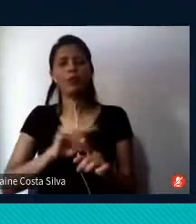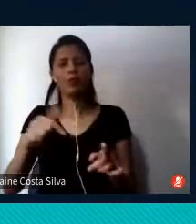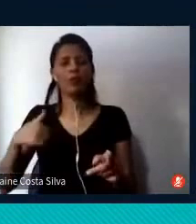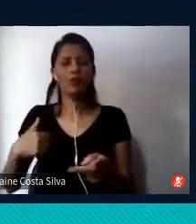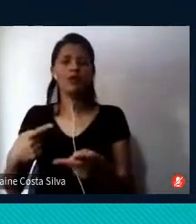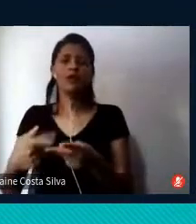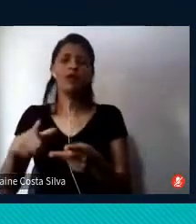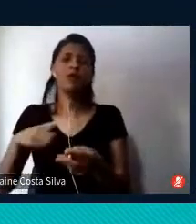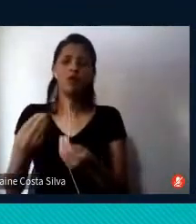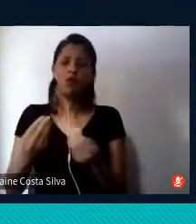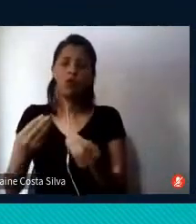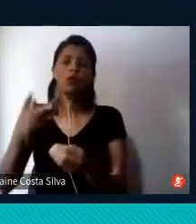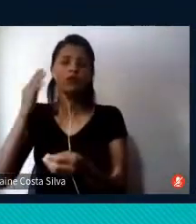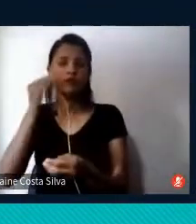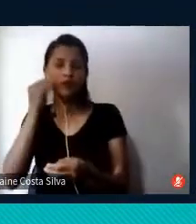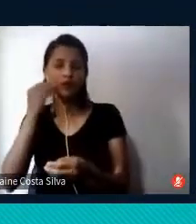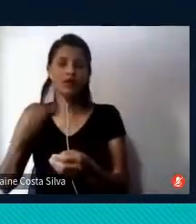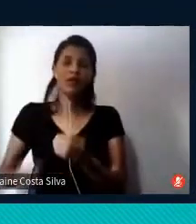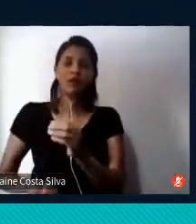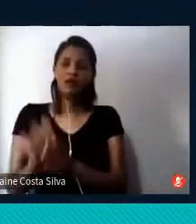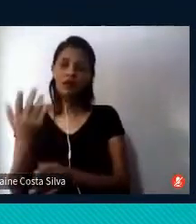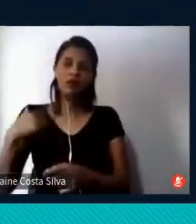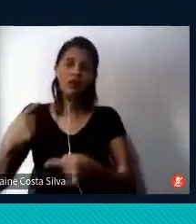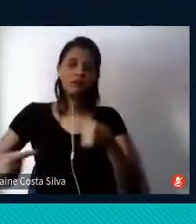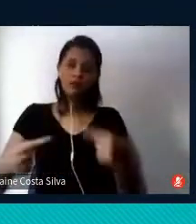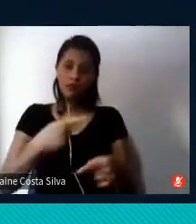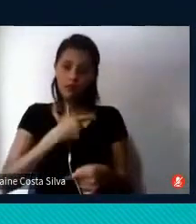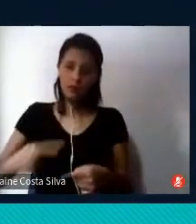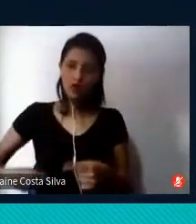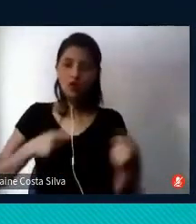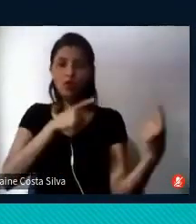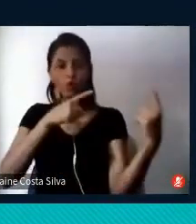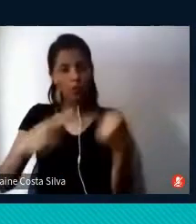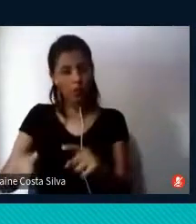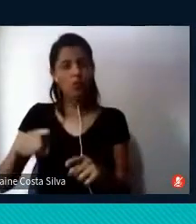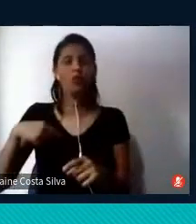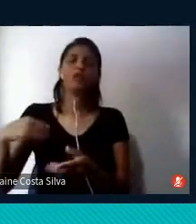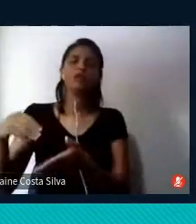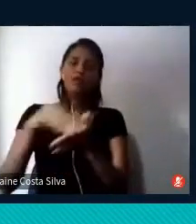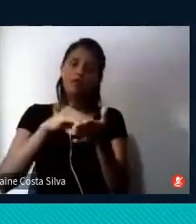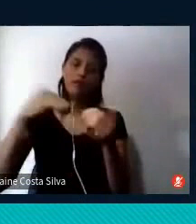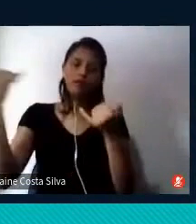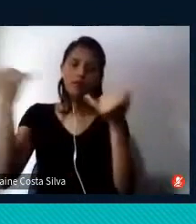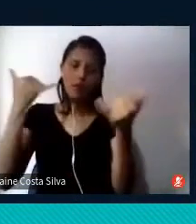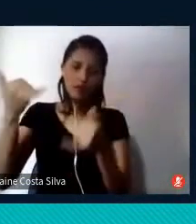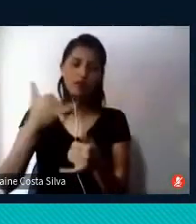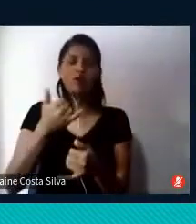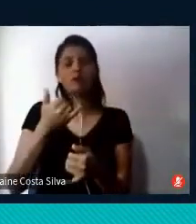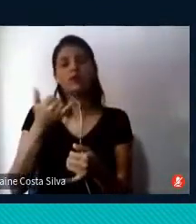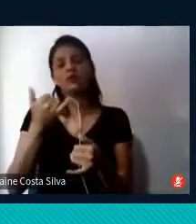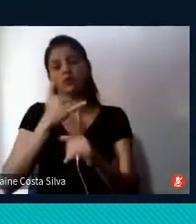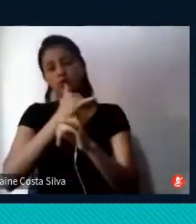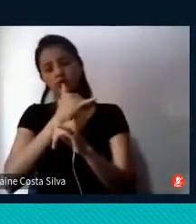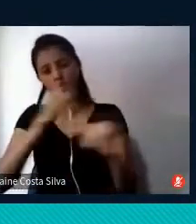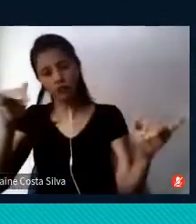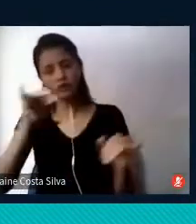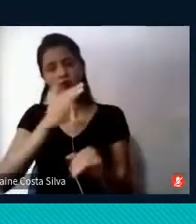políticas públicas de combate à desinformação científica para ver qual é a resposta do poder público em relação a esse problema.